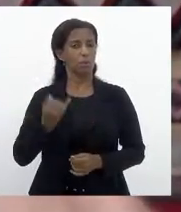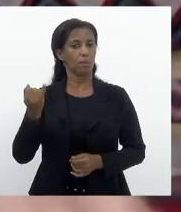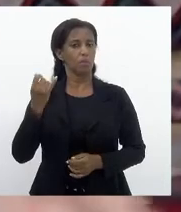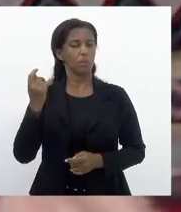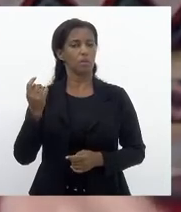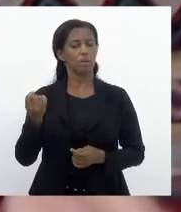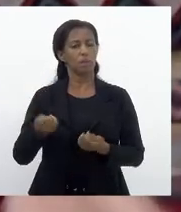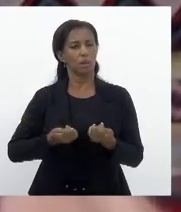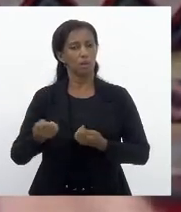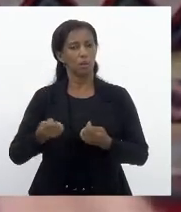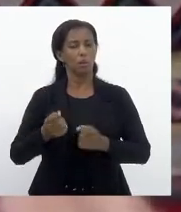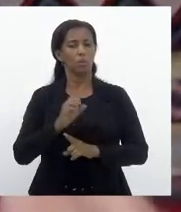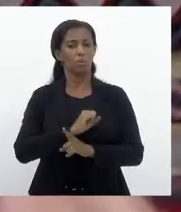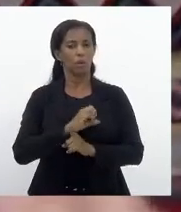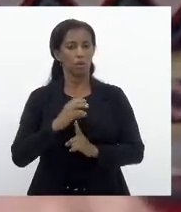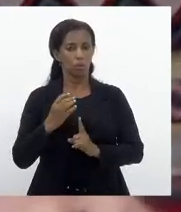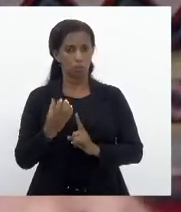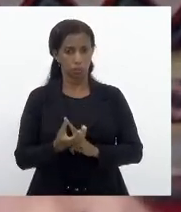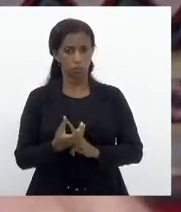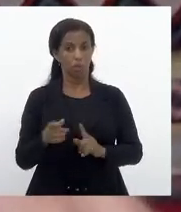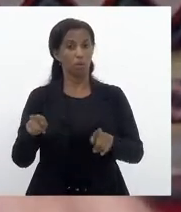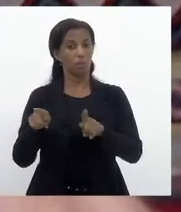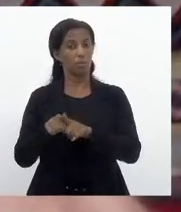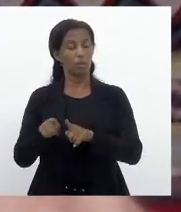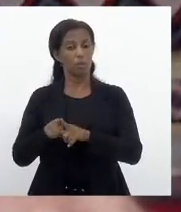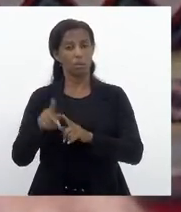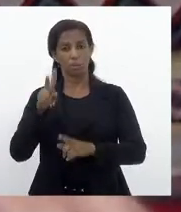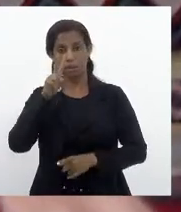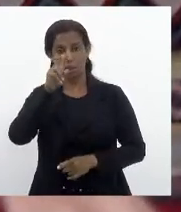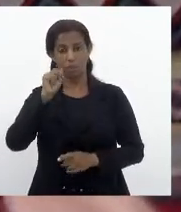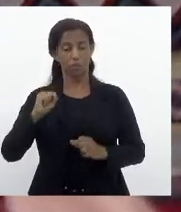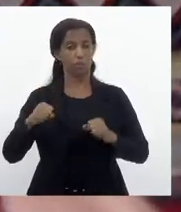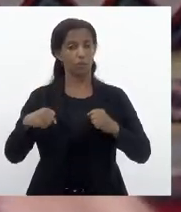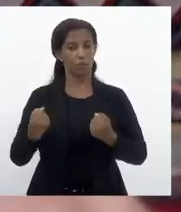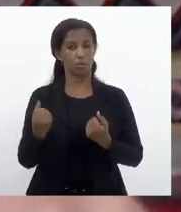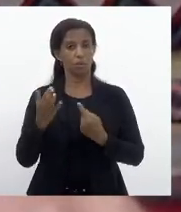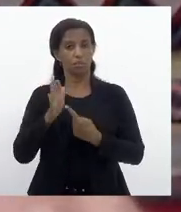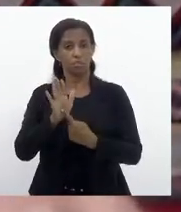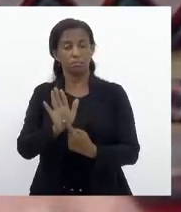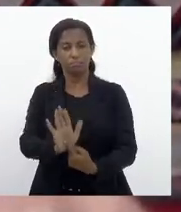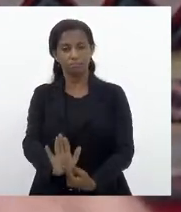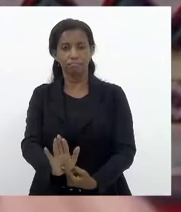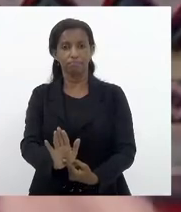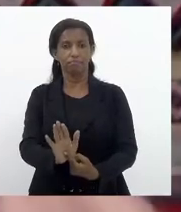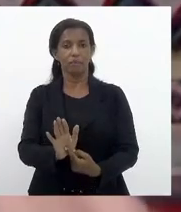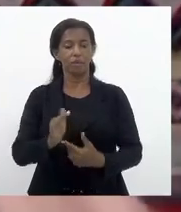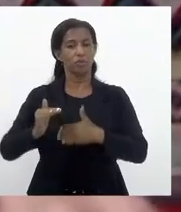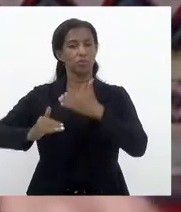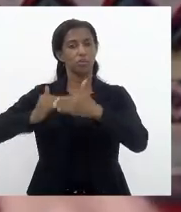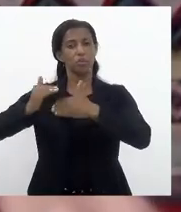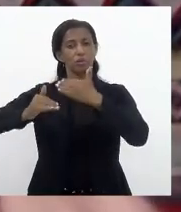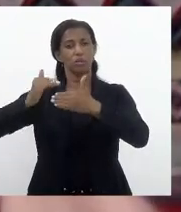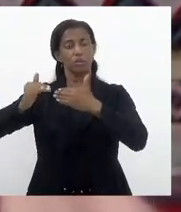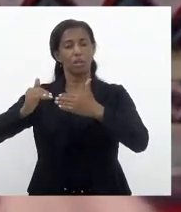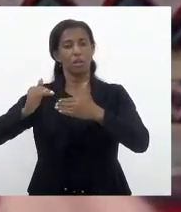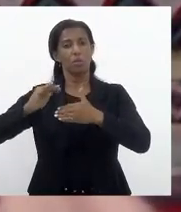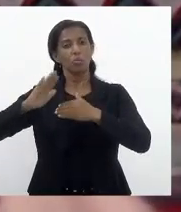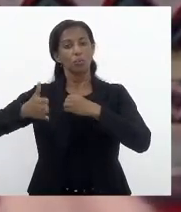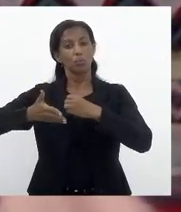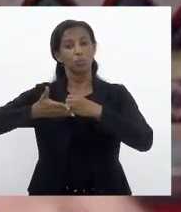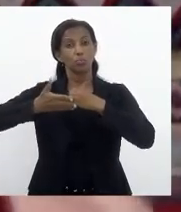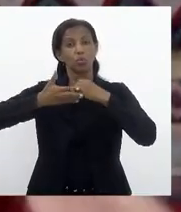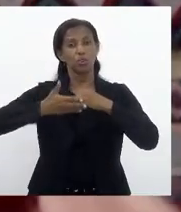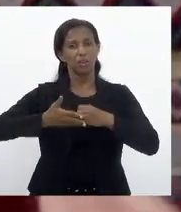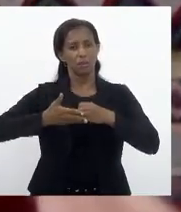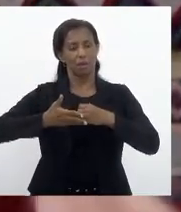social, cultural e também no potencial que ela representa na perspectiva de um desenvolvimento sustentável,